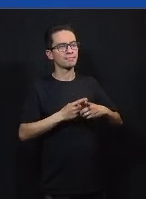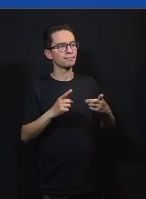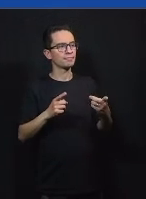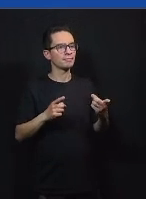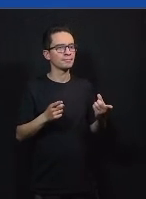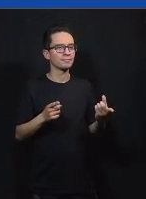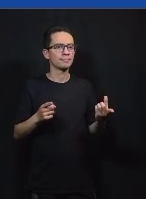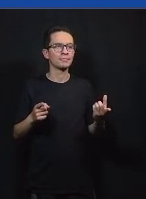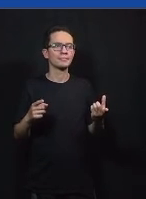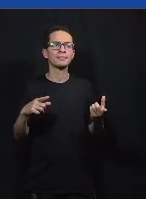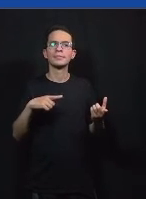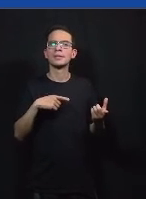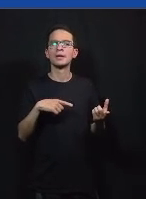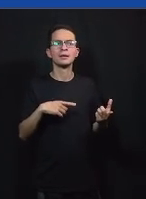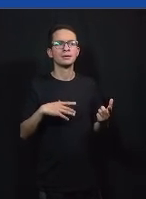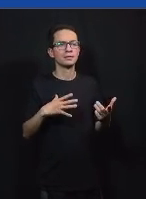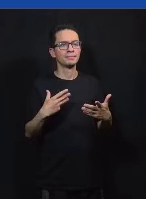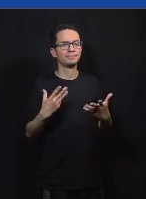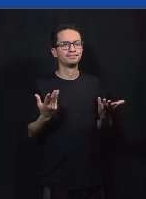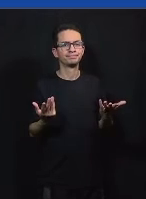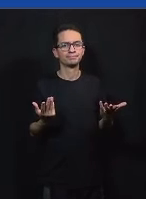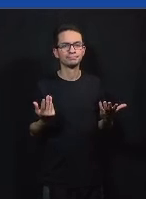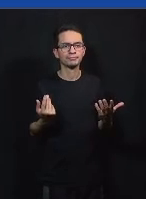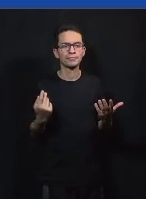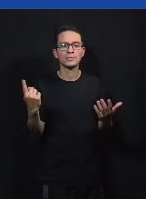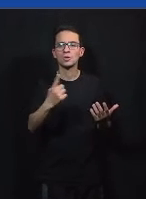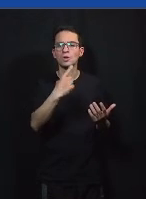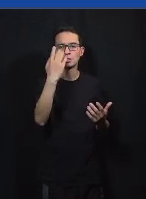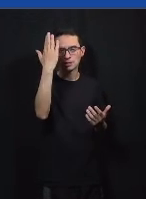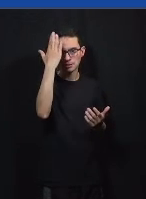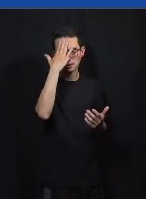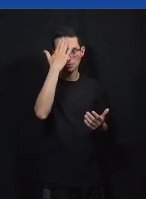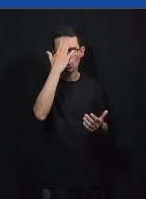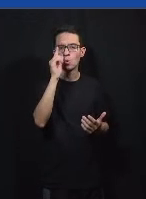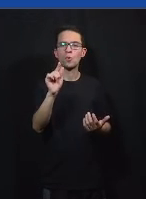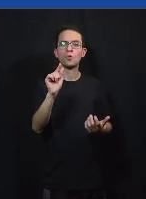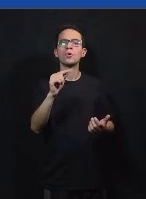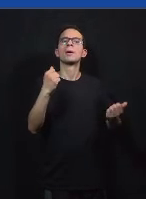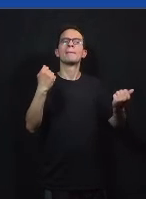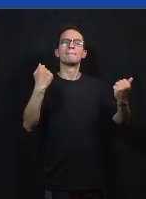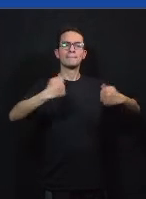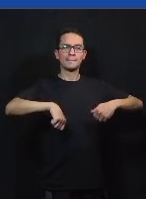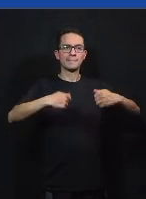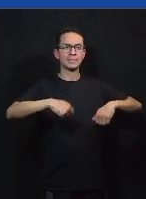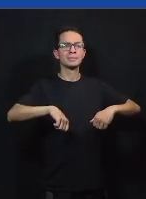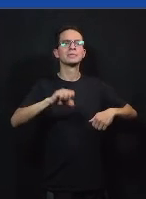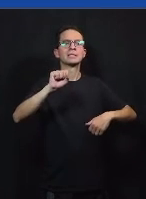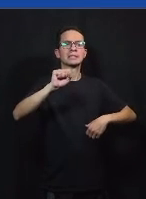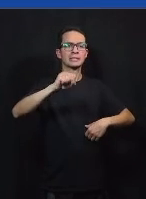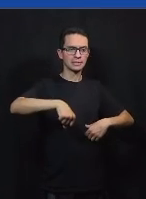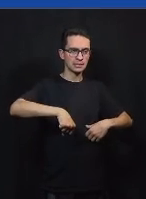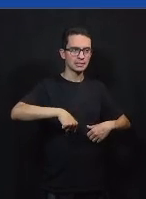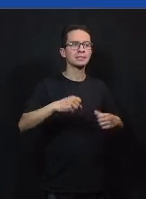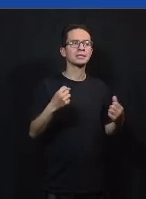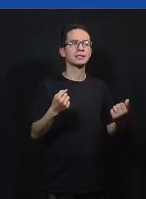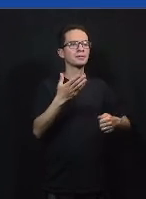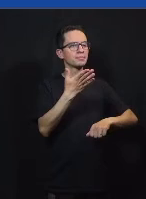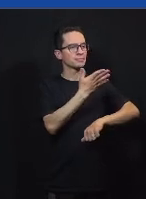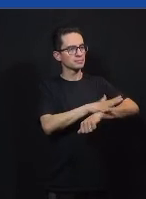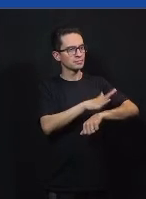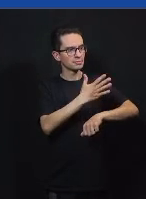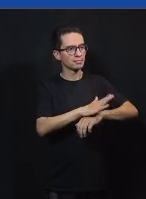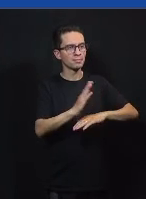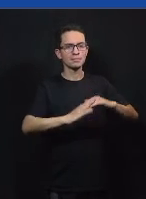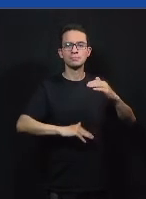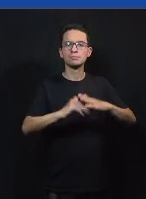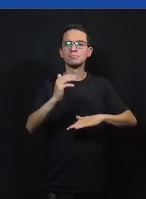evidências sociais então a gente entende que é necessário ter essa prática e que essa prática é muito mais útil quando ela é feita